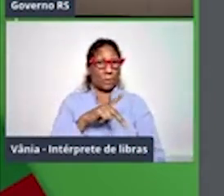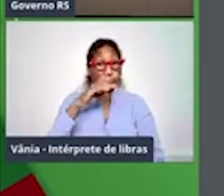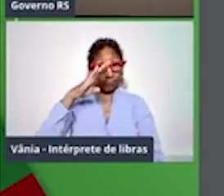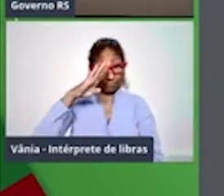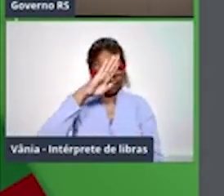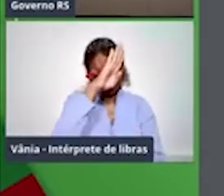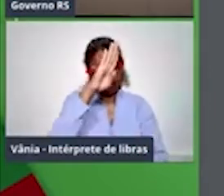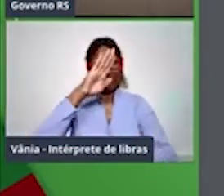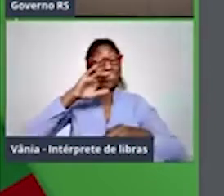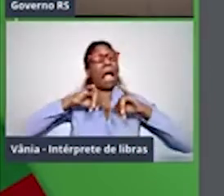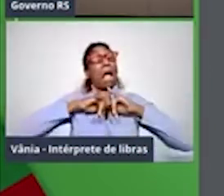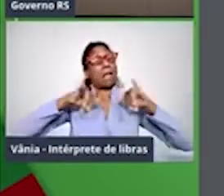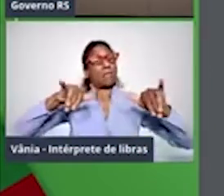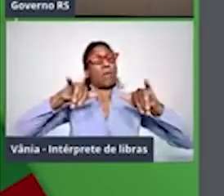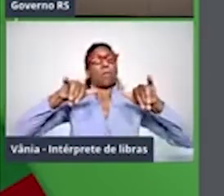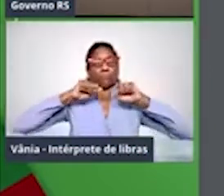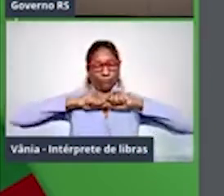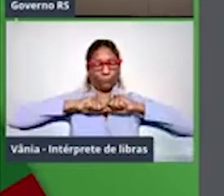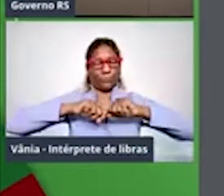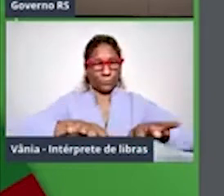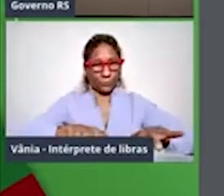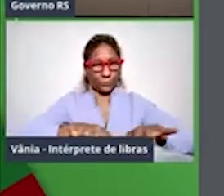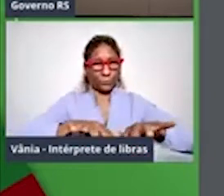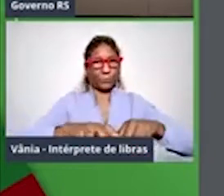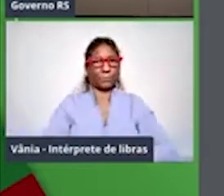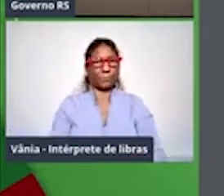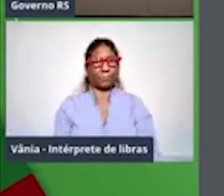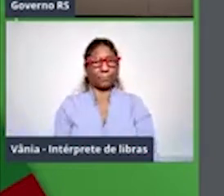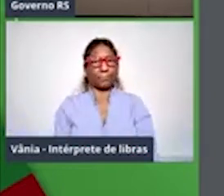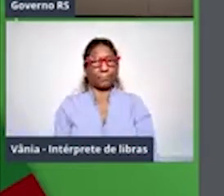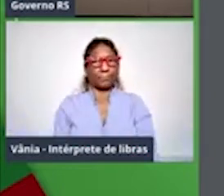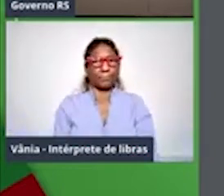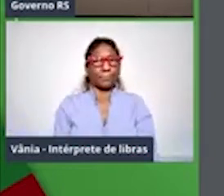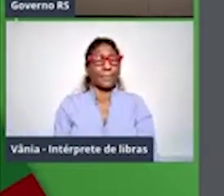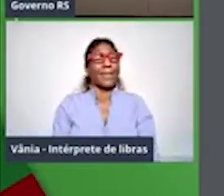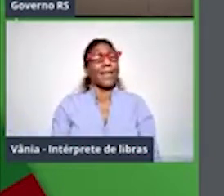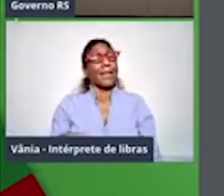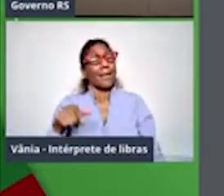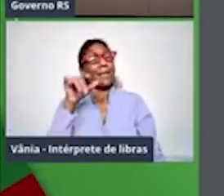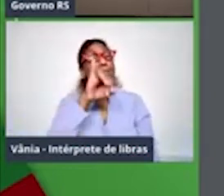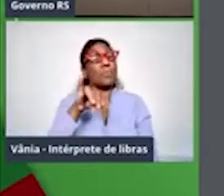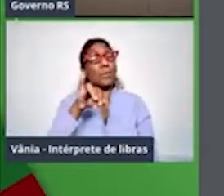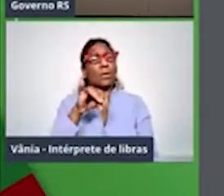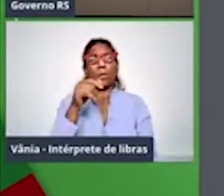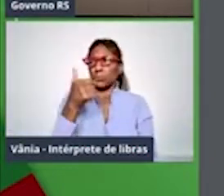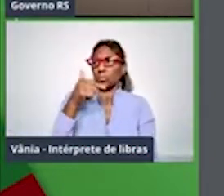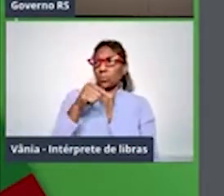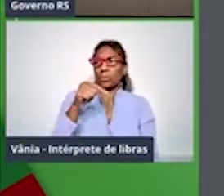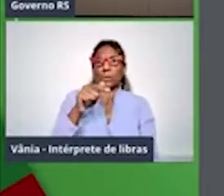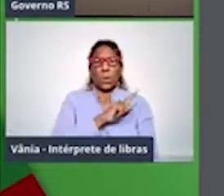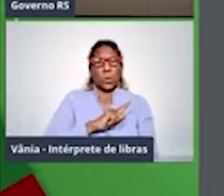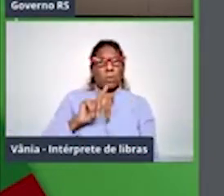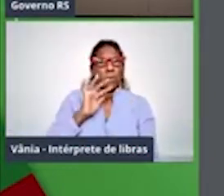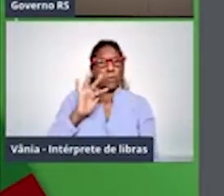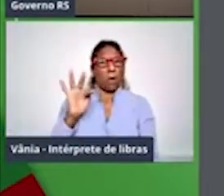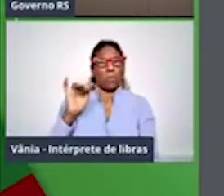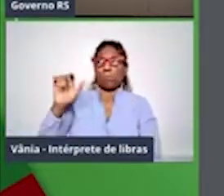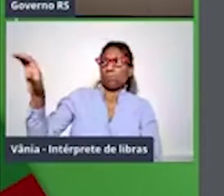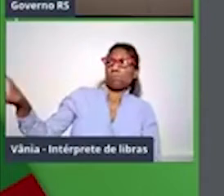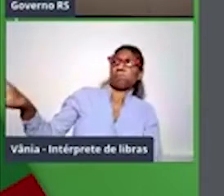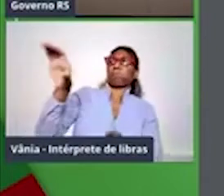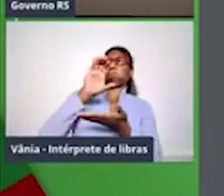Bolsonaro, fez. E antes de mais nada, é importante salientar, não existe dinheiro federal, não existe o dinheiro do